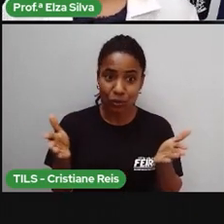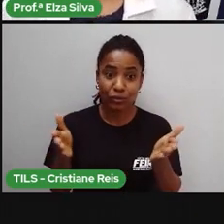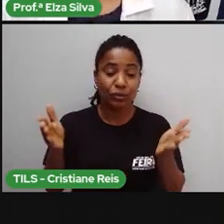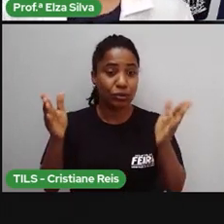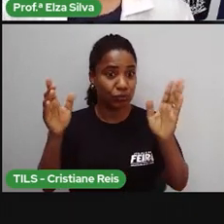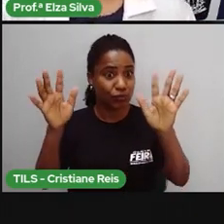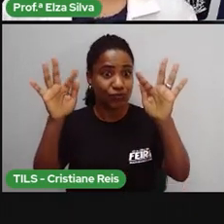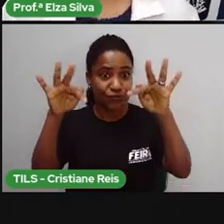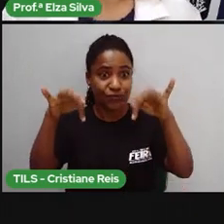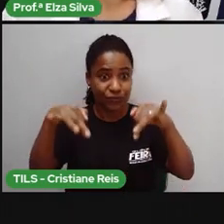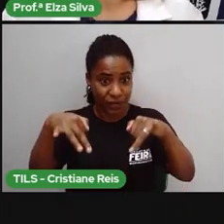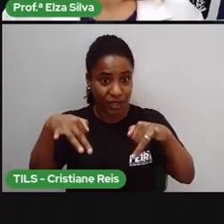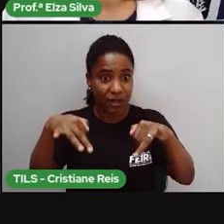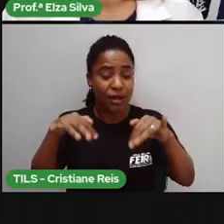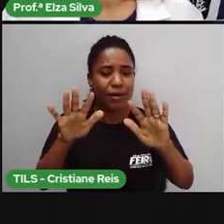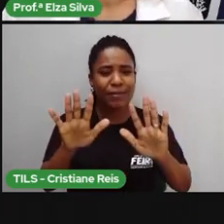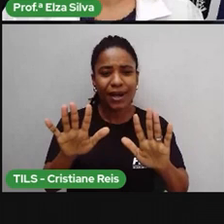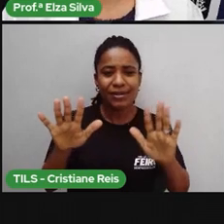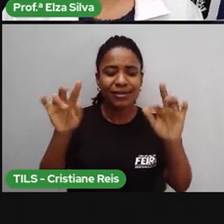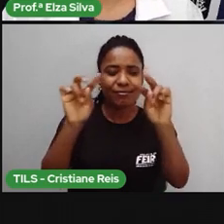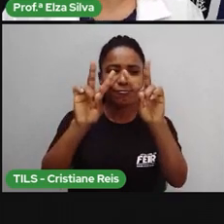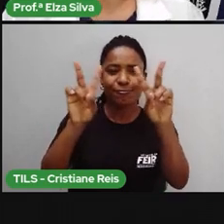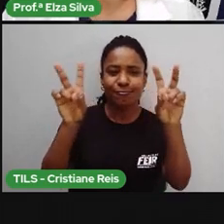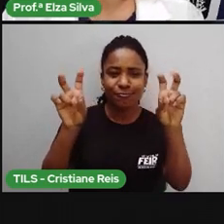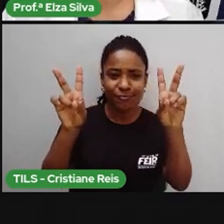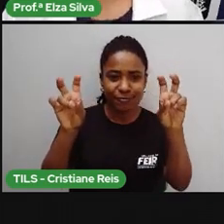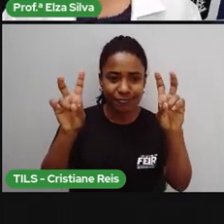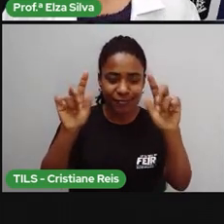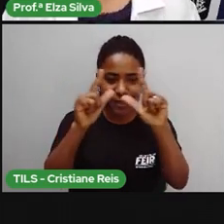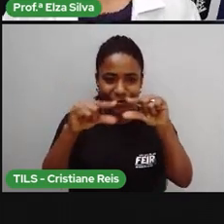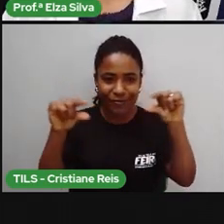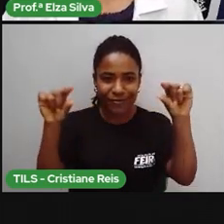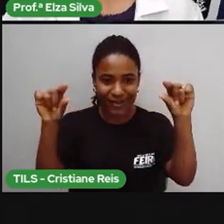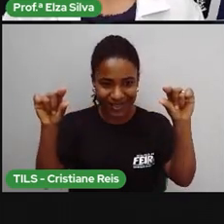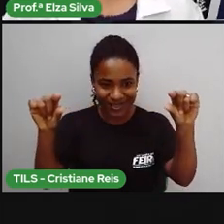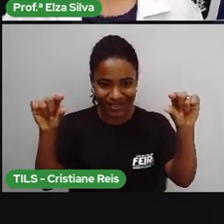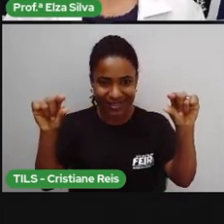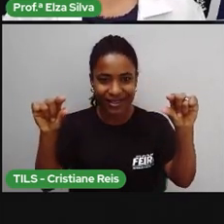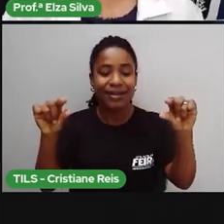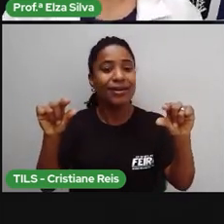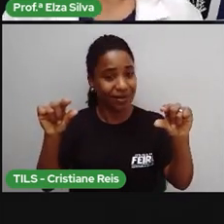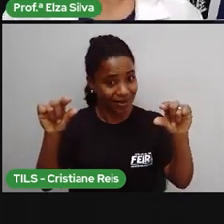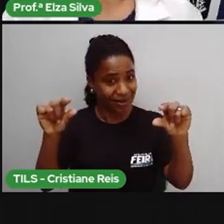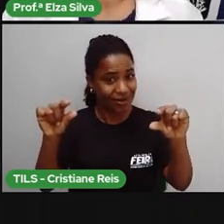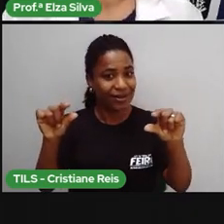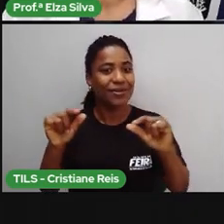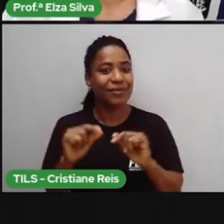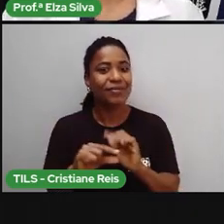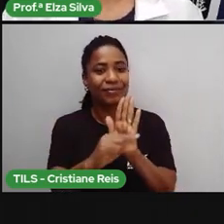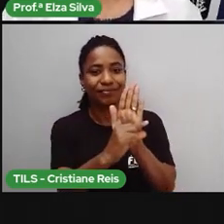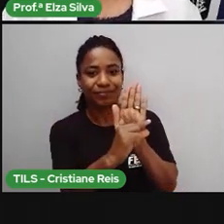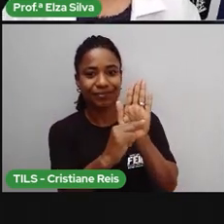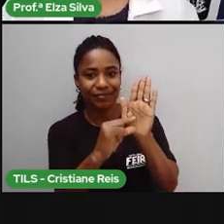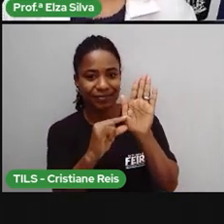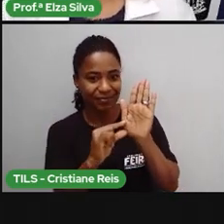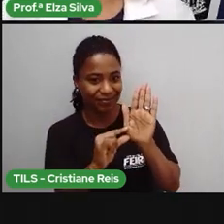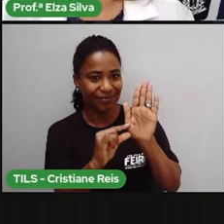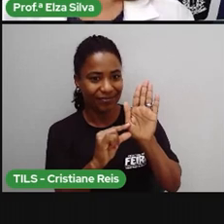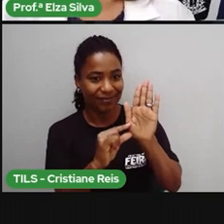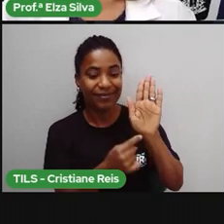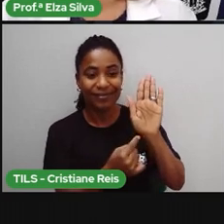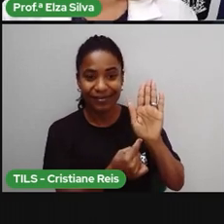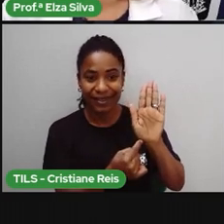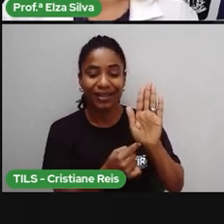com uma frase fantástica de uma estudante que tem a idade de vocês. Ela mora no